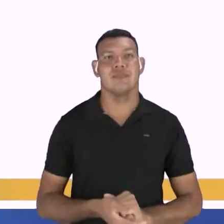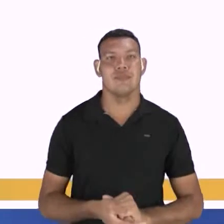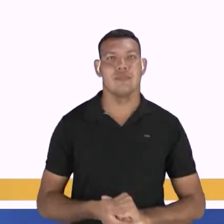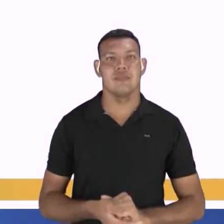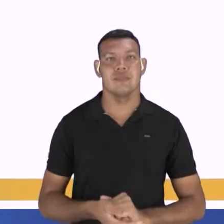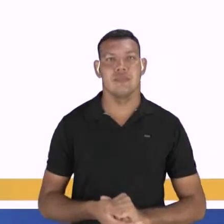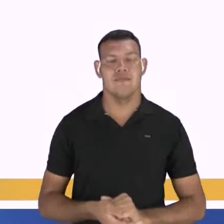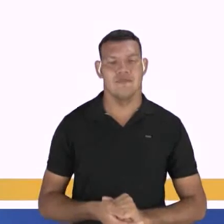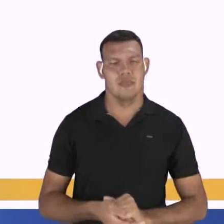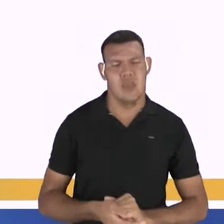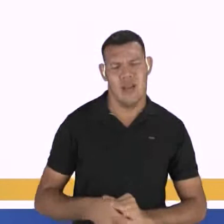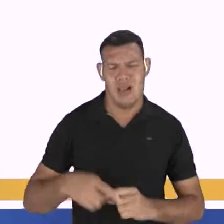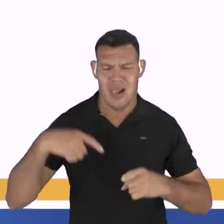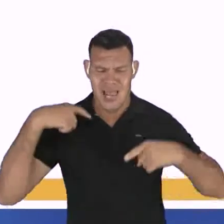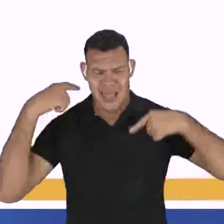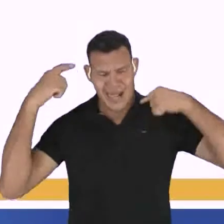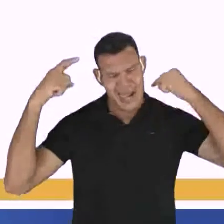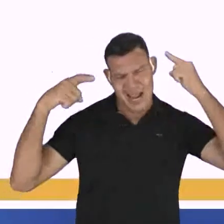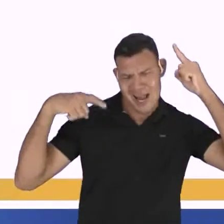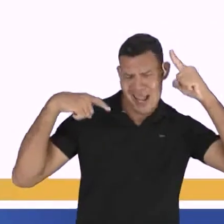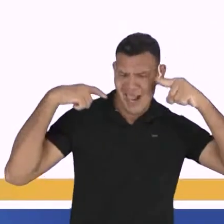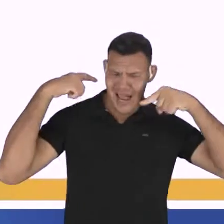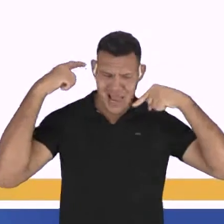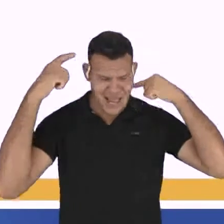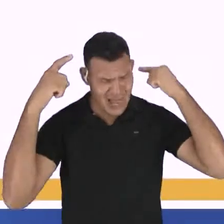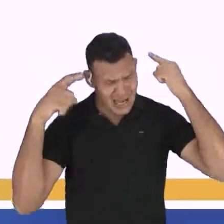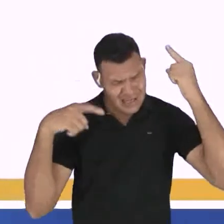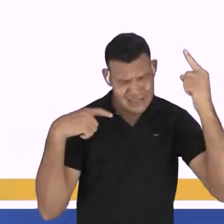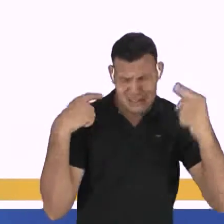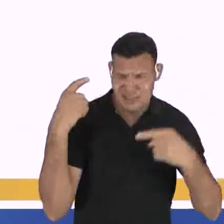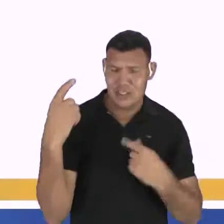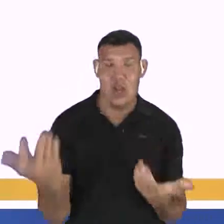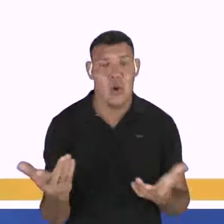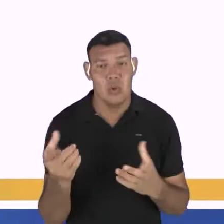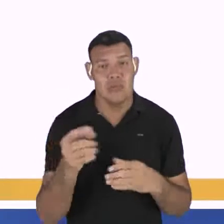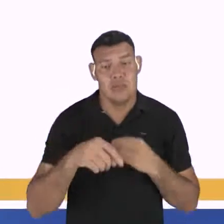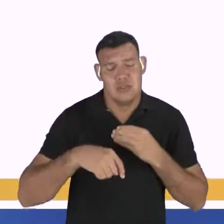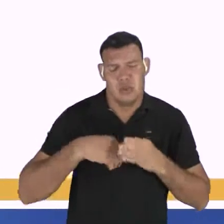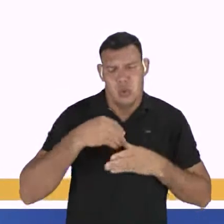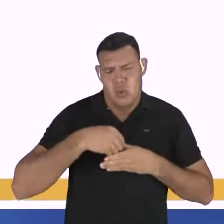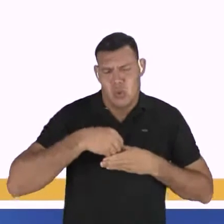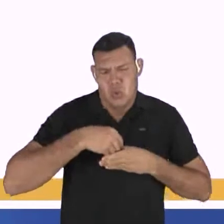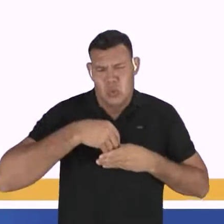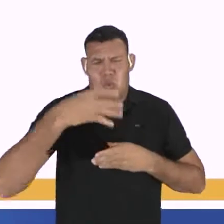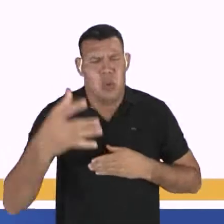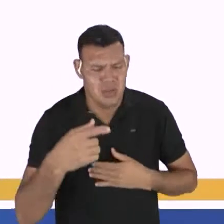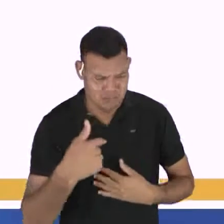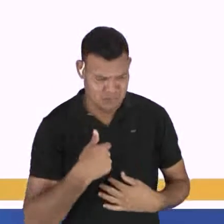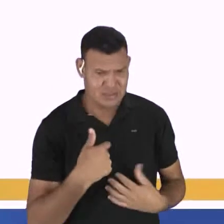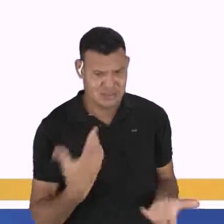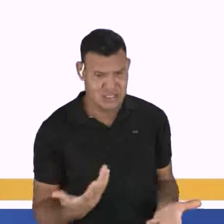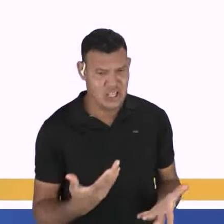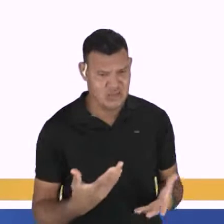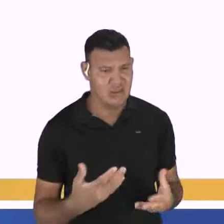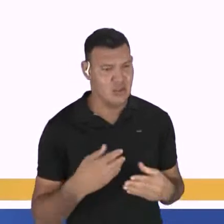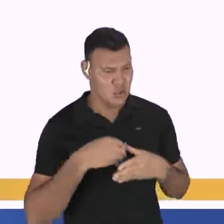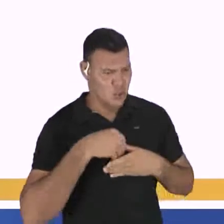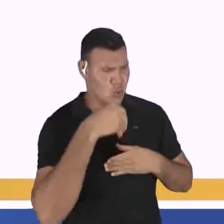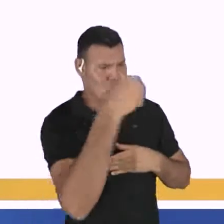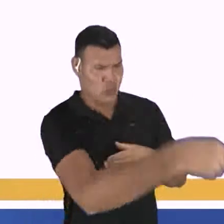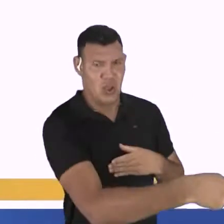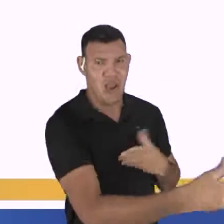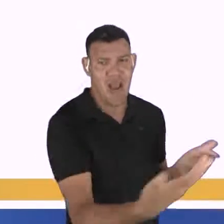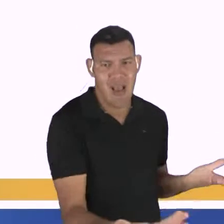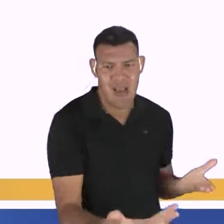Eu fico louco, eu fico fora de si, eu fica assim, eu fica fora de mim,